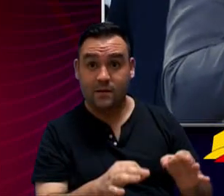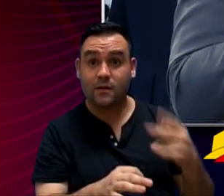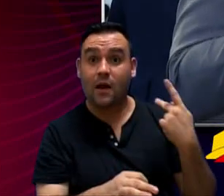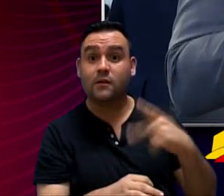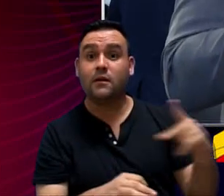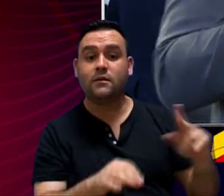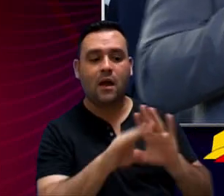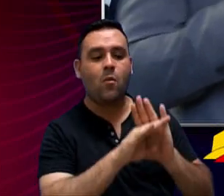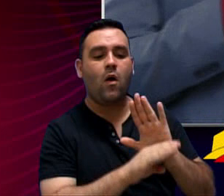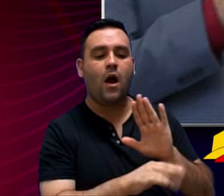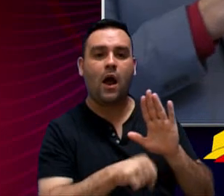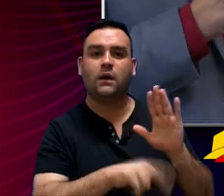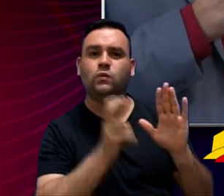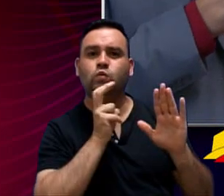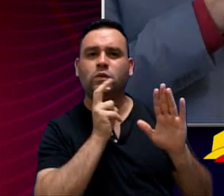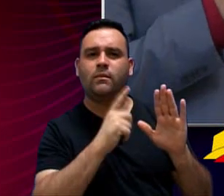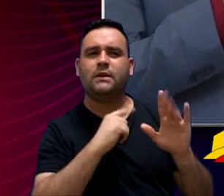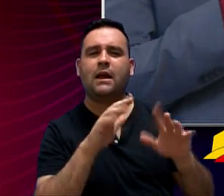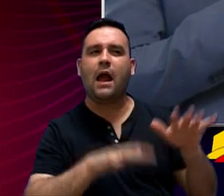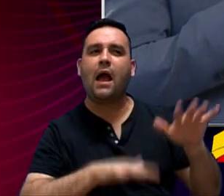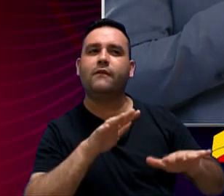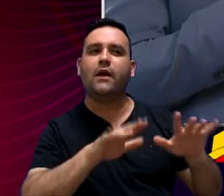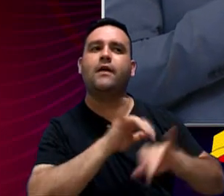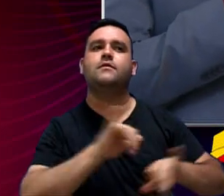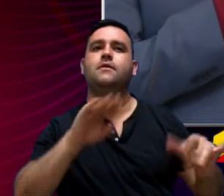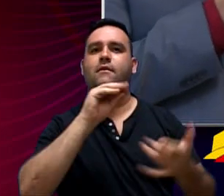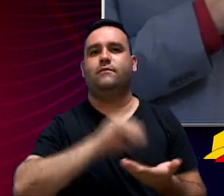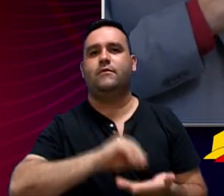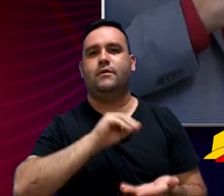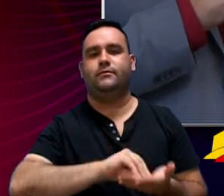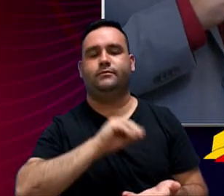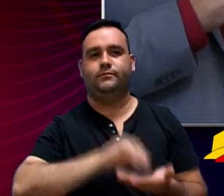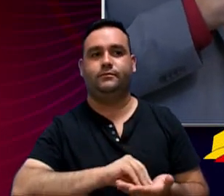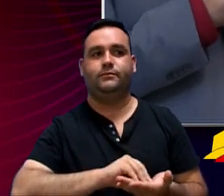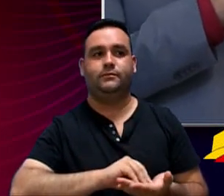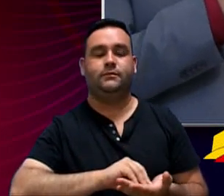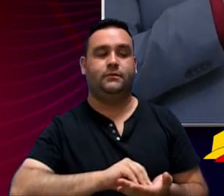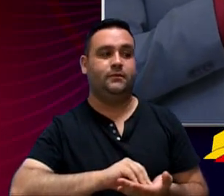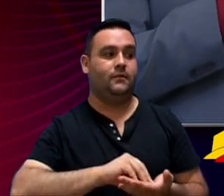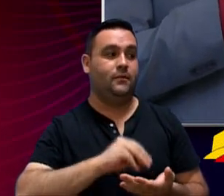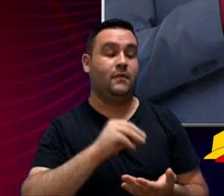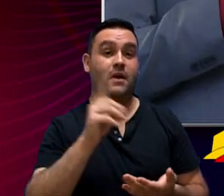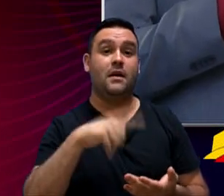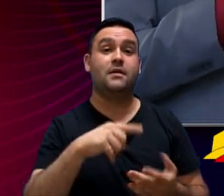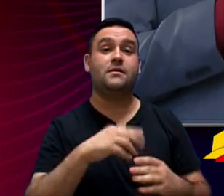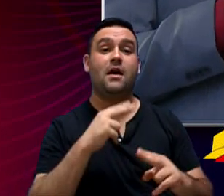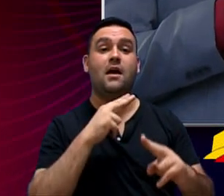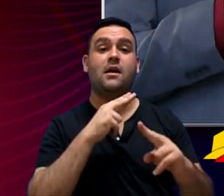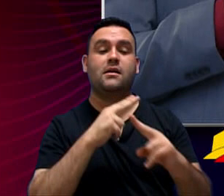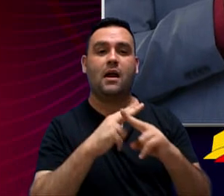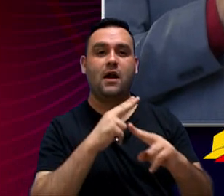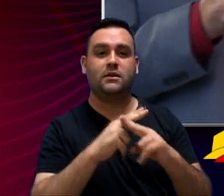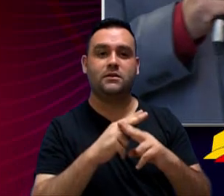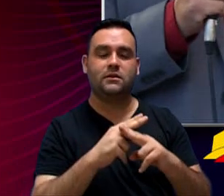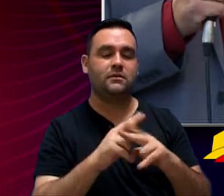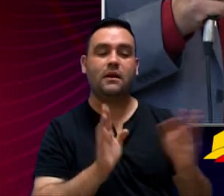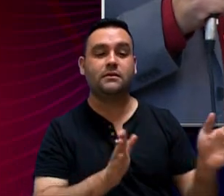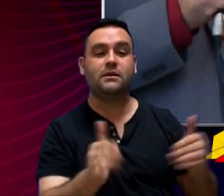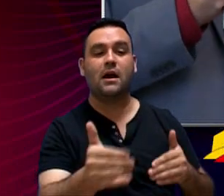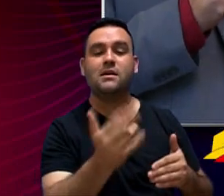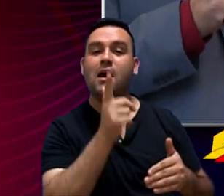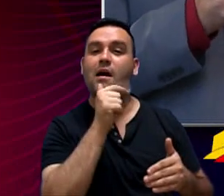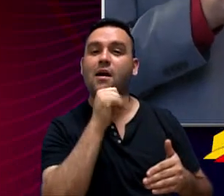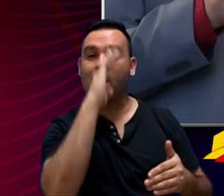tem um programa aqui em Sorocaba que às vezes a gente falta divulgar mais. Sim, são 3 mil. É a caixa da água